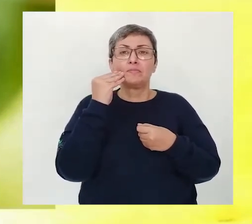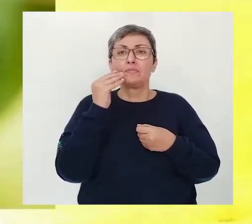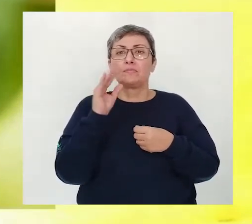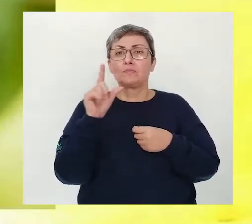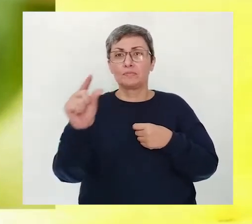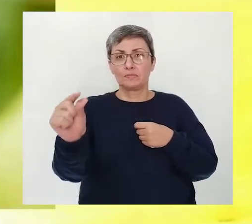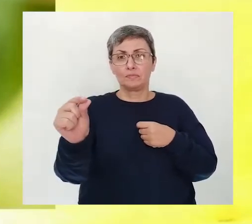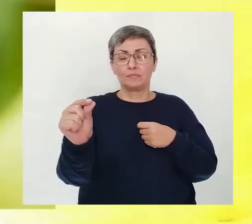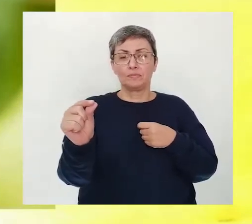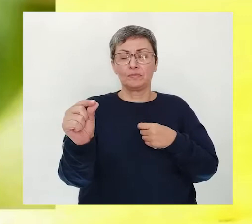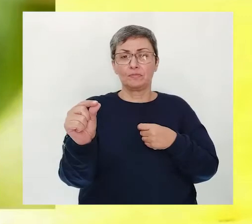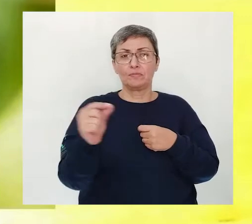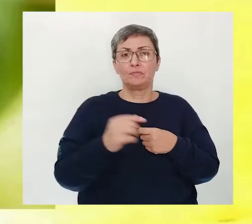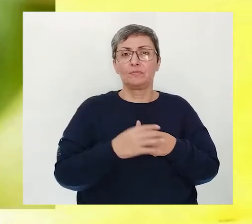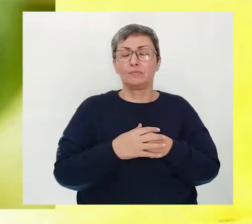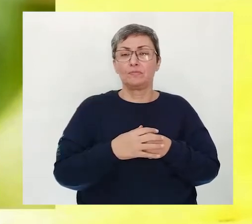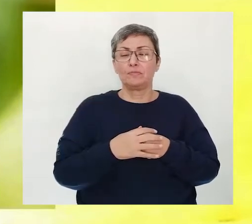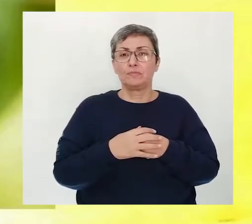Partiu